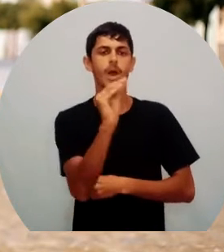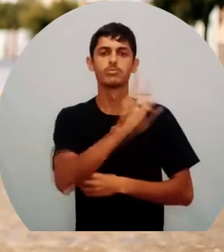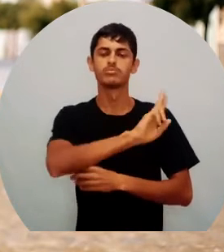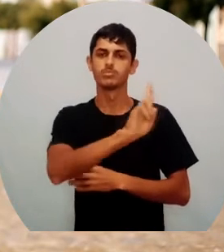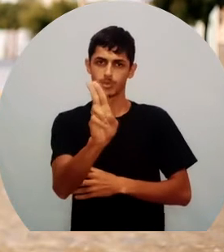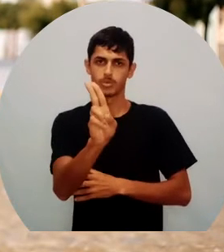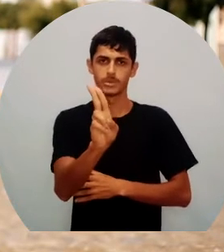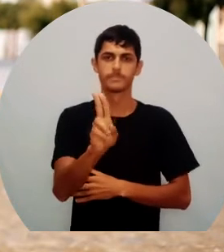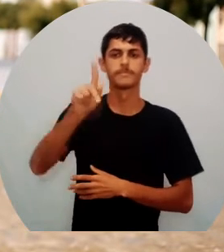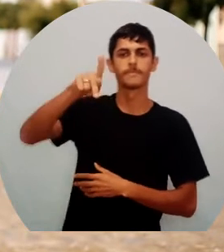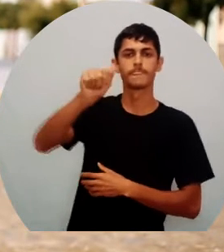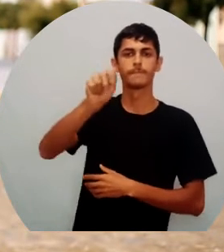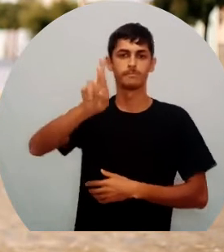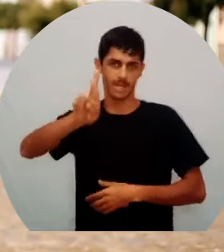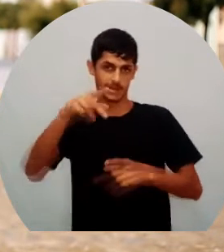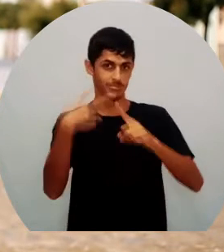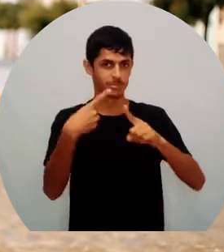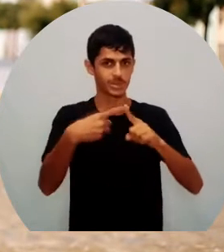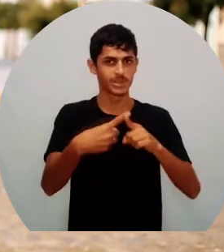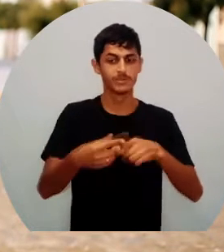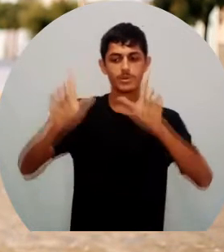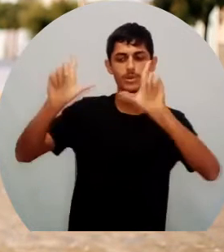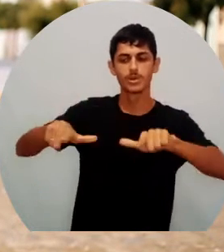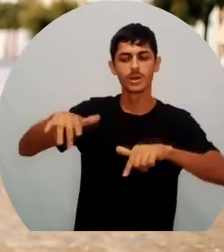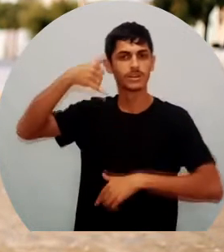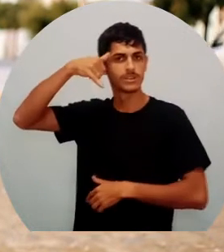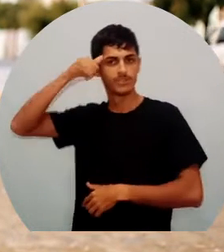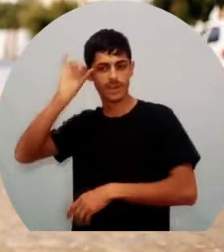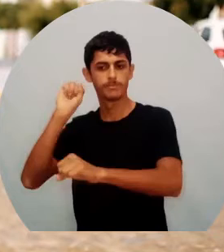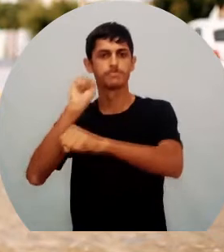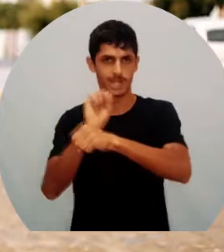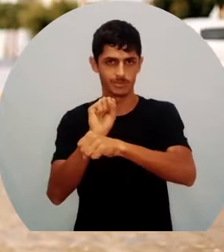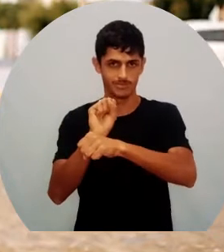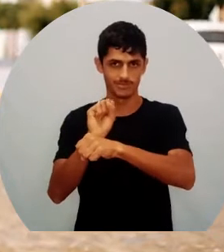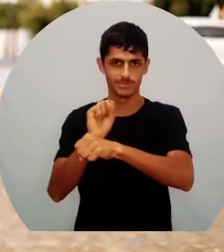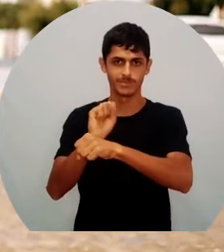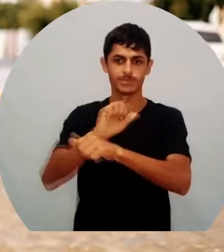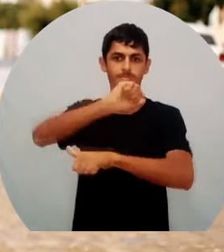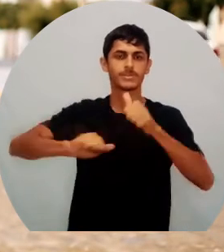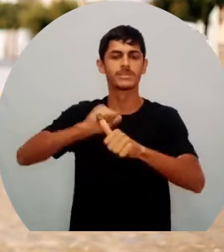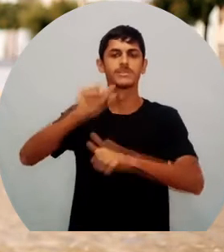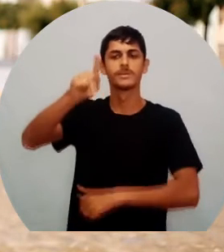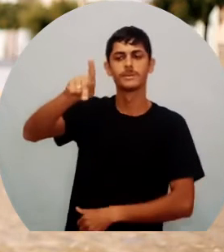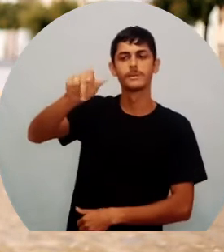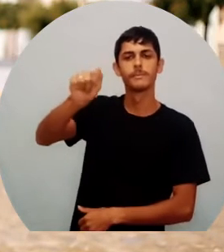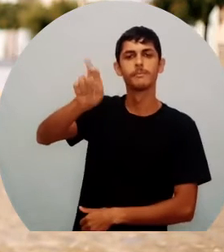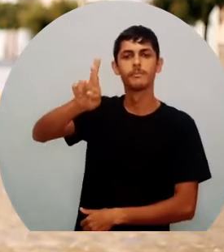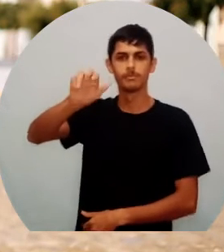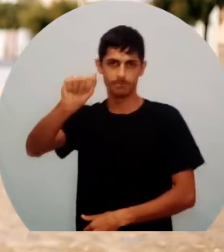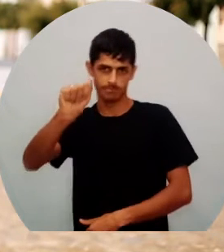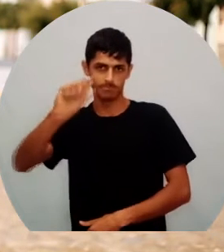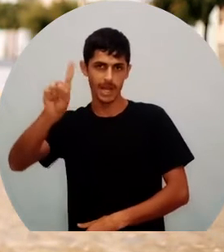O lugar onde a vaca veio parar. Depois, então, no ano de 1926,